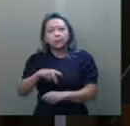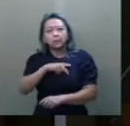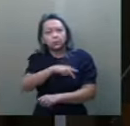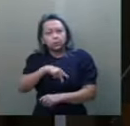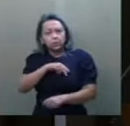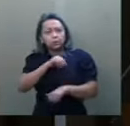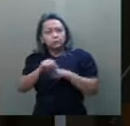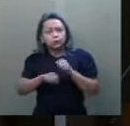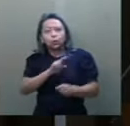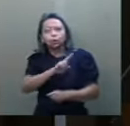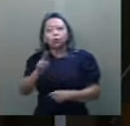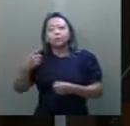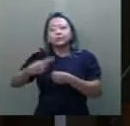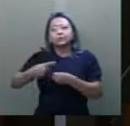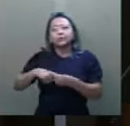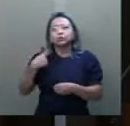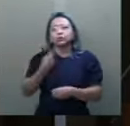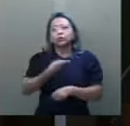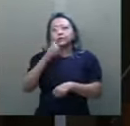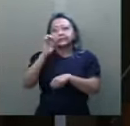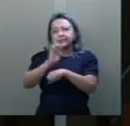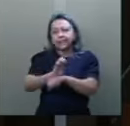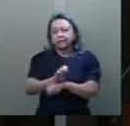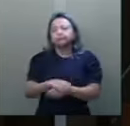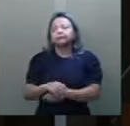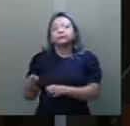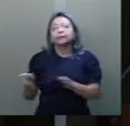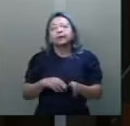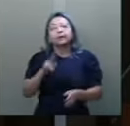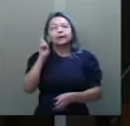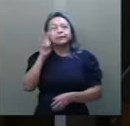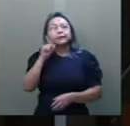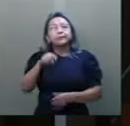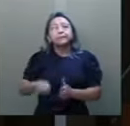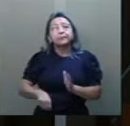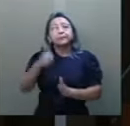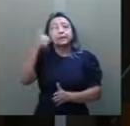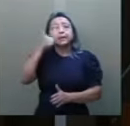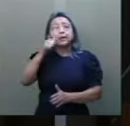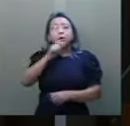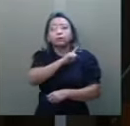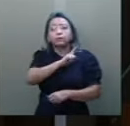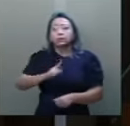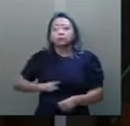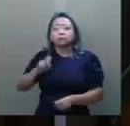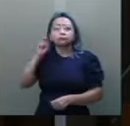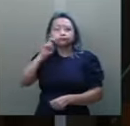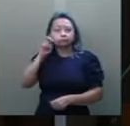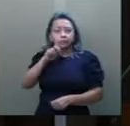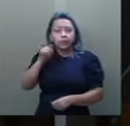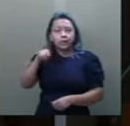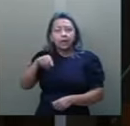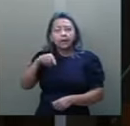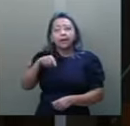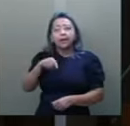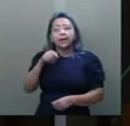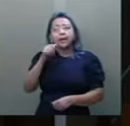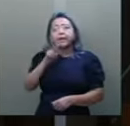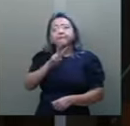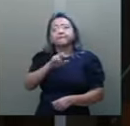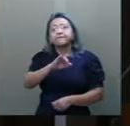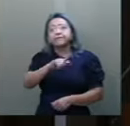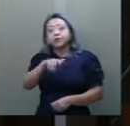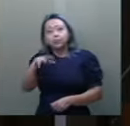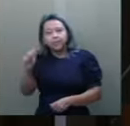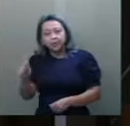virou nome de cidade no nosso Estado. A memória da primeira governadora do Rio Grande do Norte, a Mossoróense, Vilma de